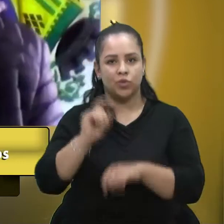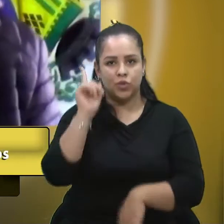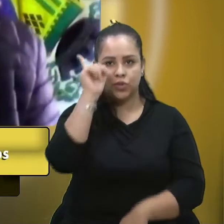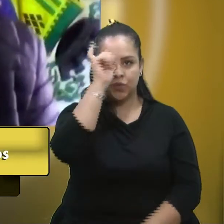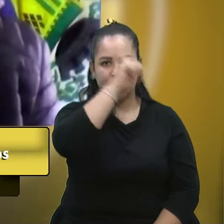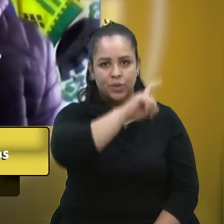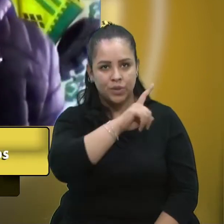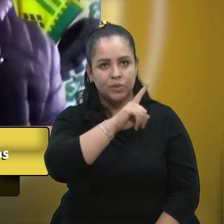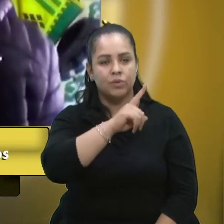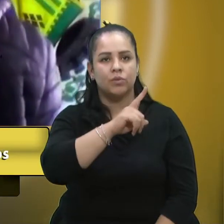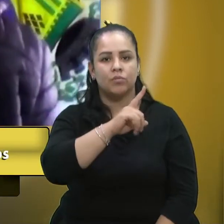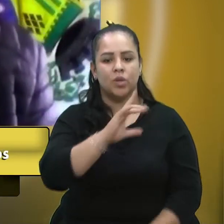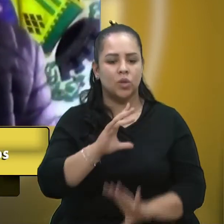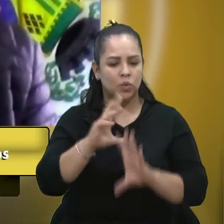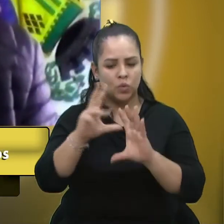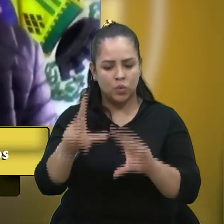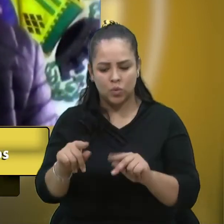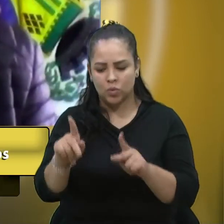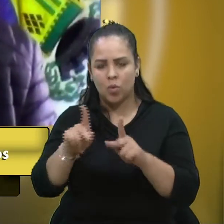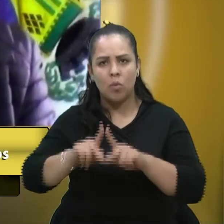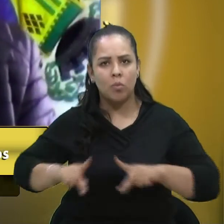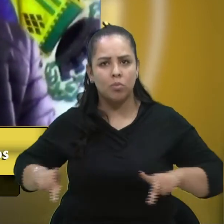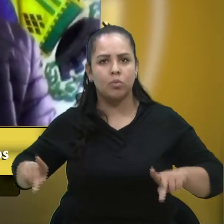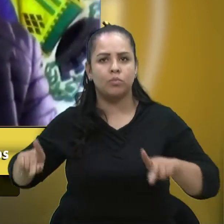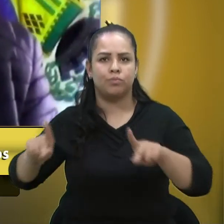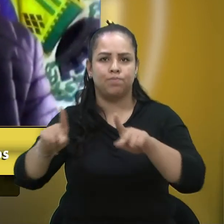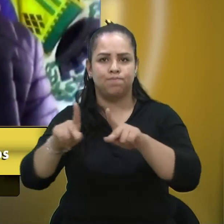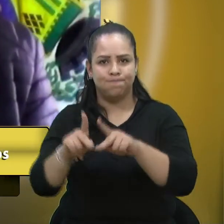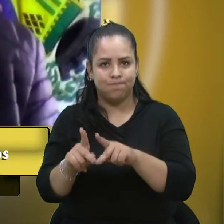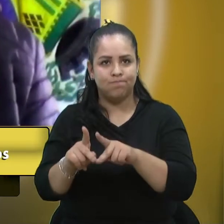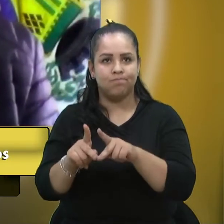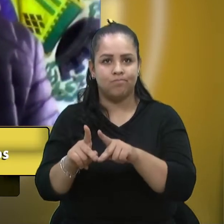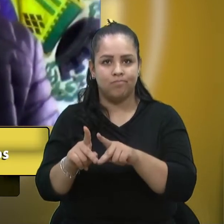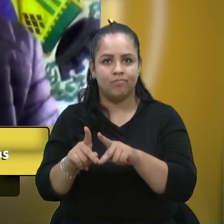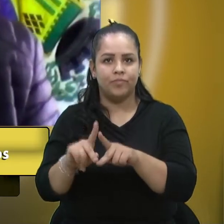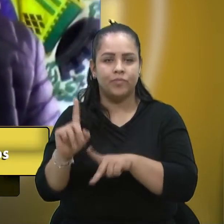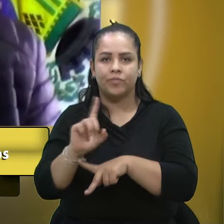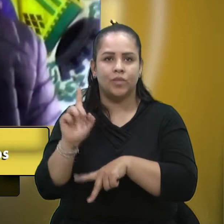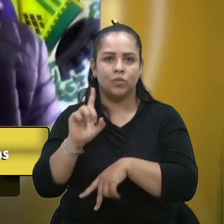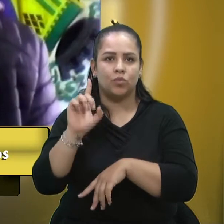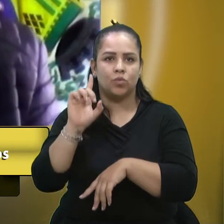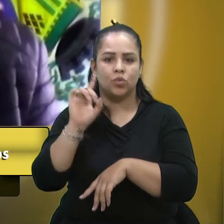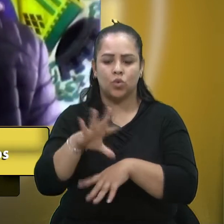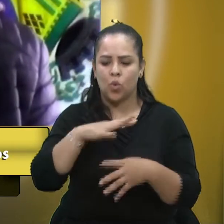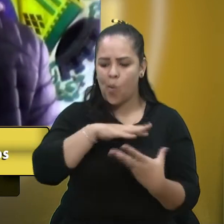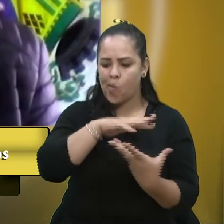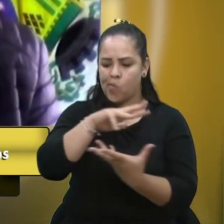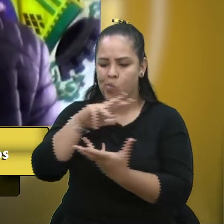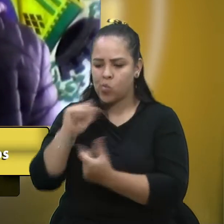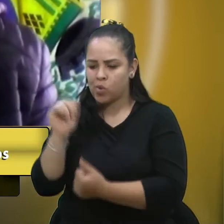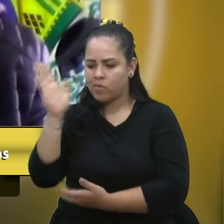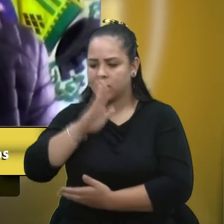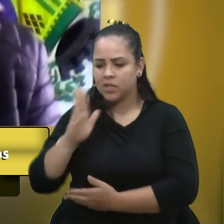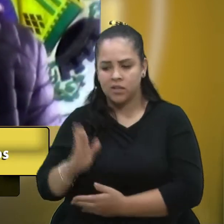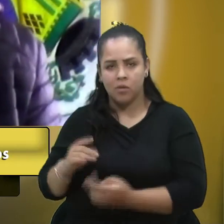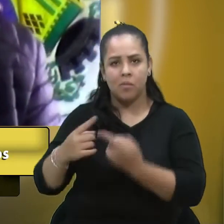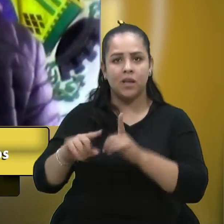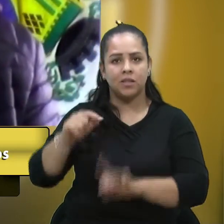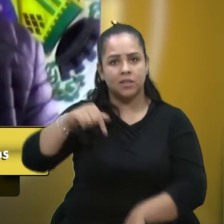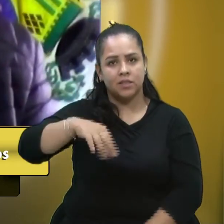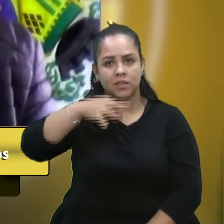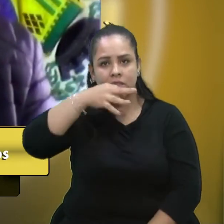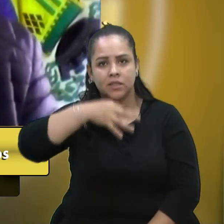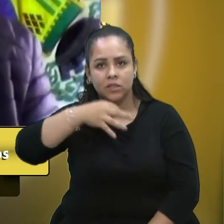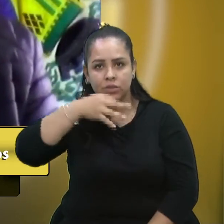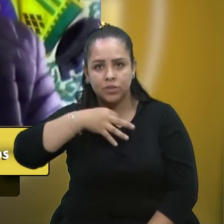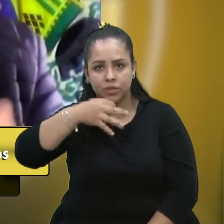para todos da nossa população, não apenas do mundo, do Brasil, mas também na nossa cidade de Peixas do